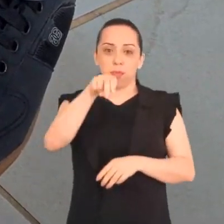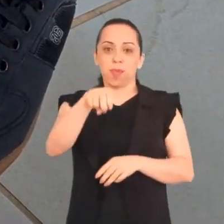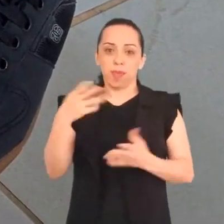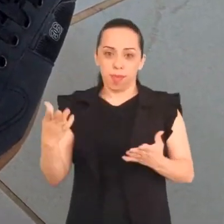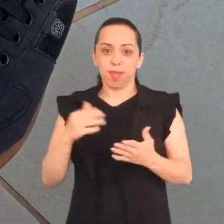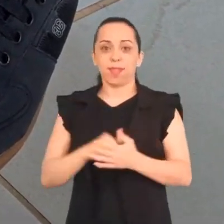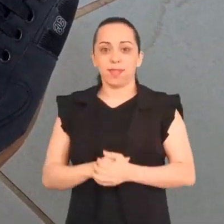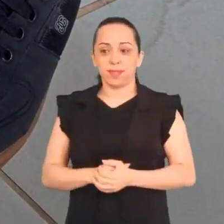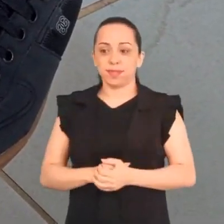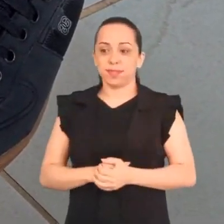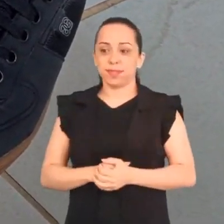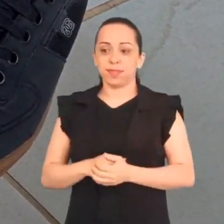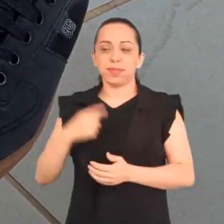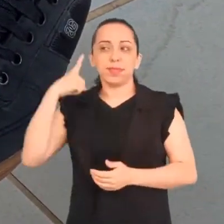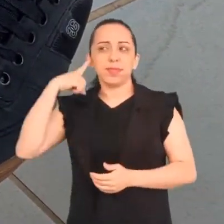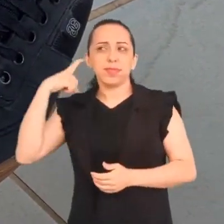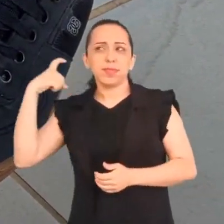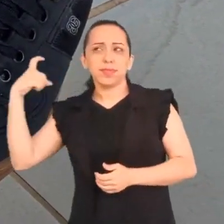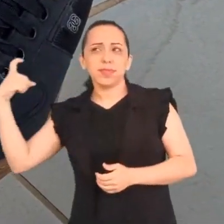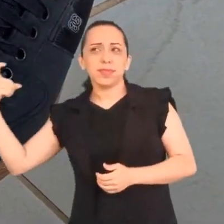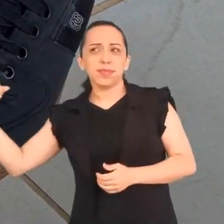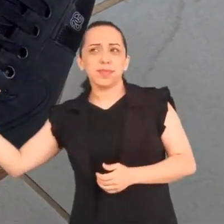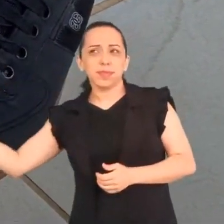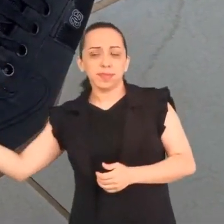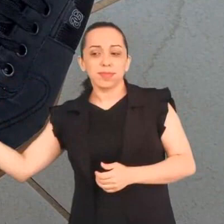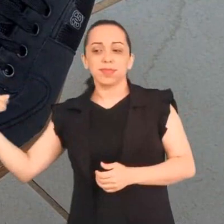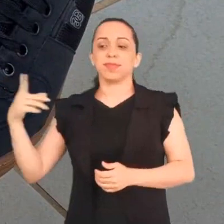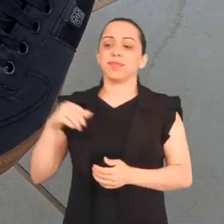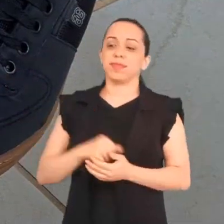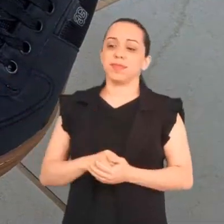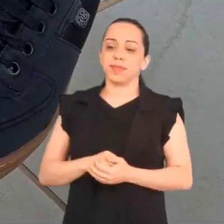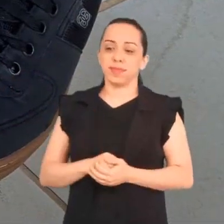a sua destreza em saltos em distância.